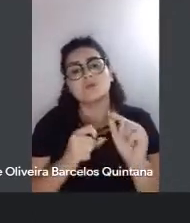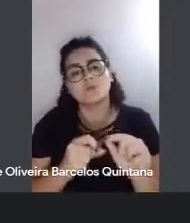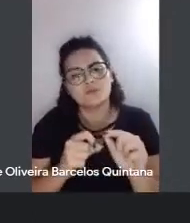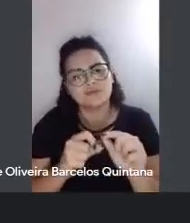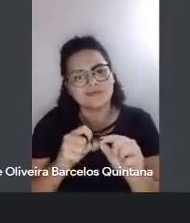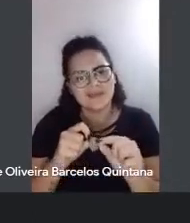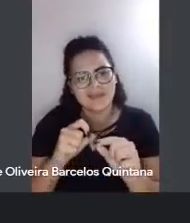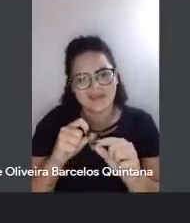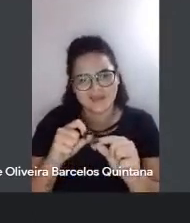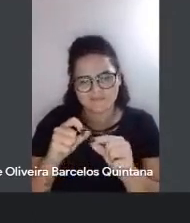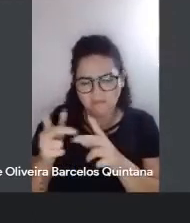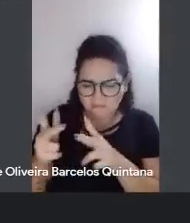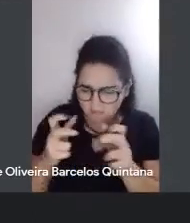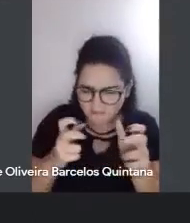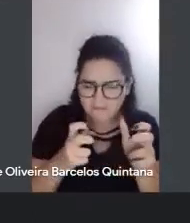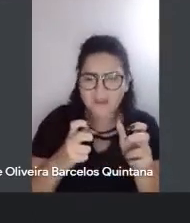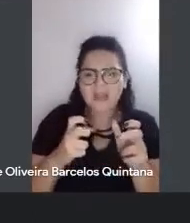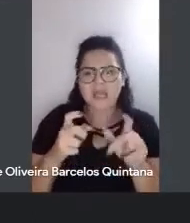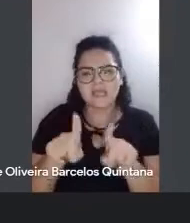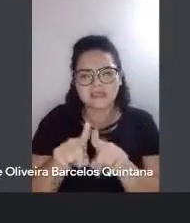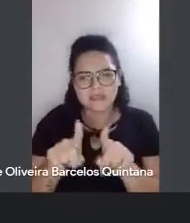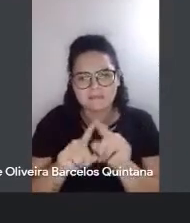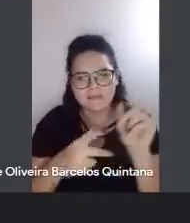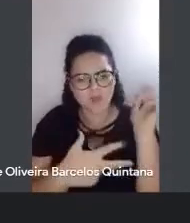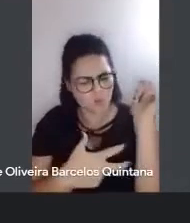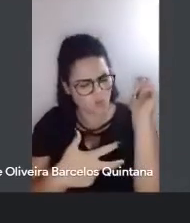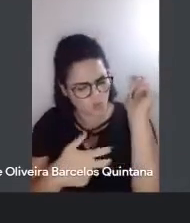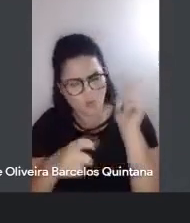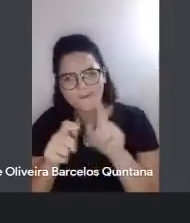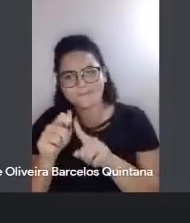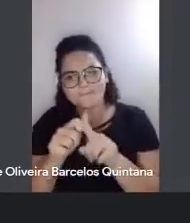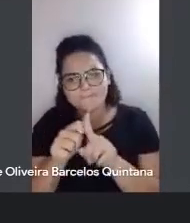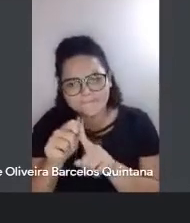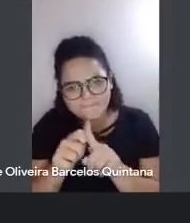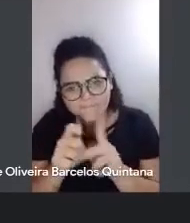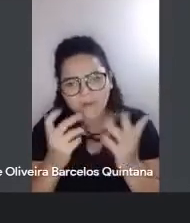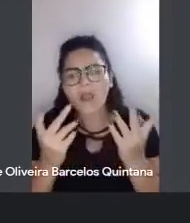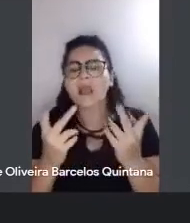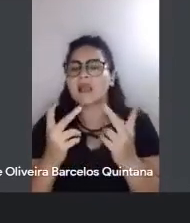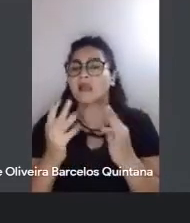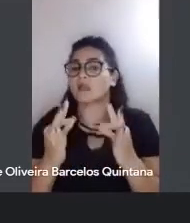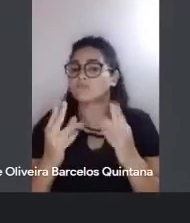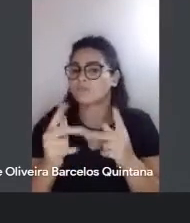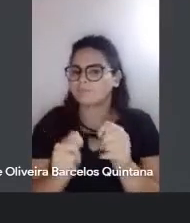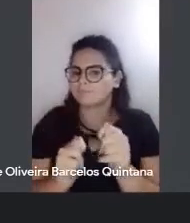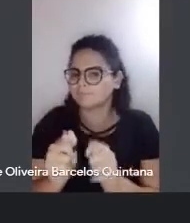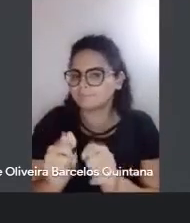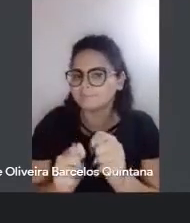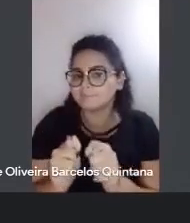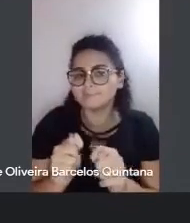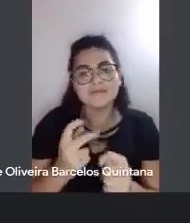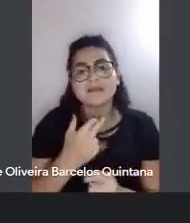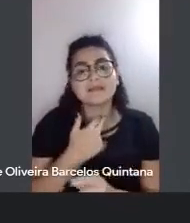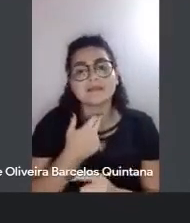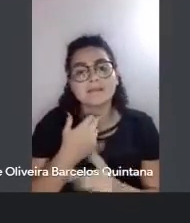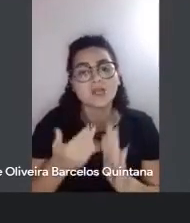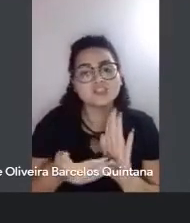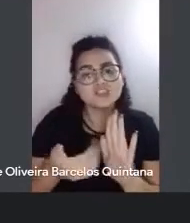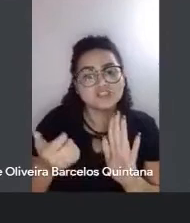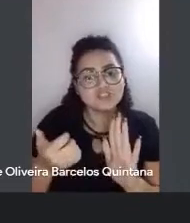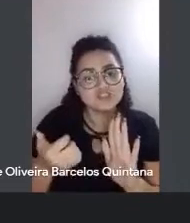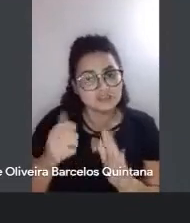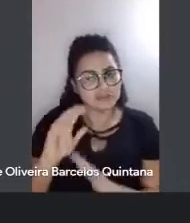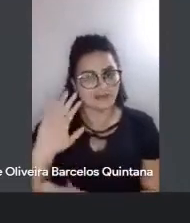fossem preservadas, as seringueiras fossem preservadas, então, não se pode tirar as castanheiras, só que o que